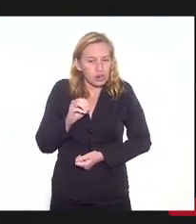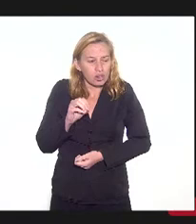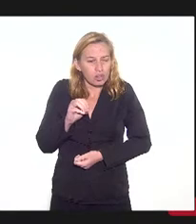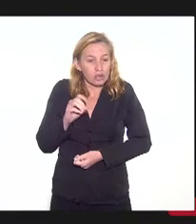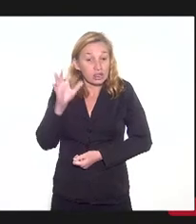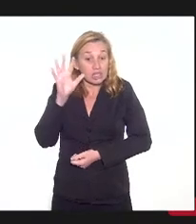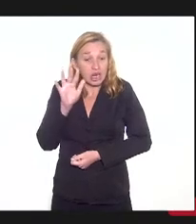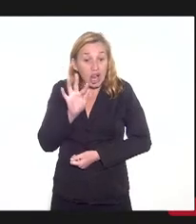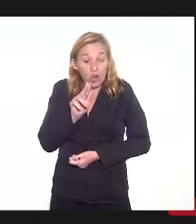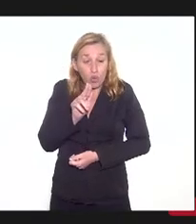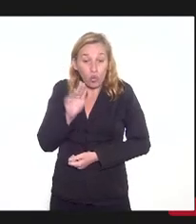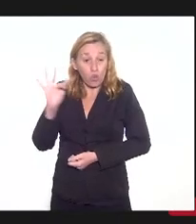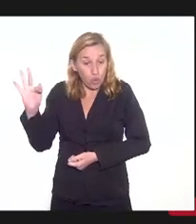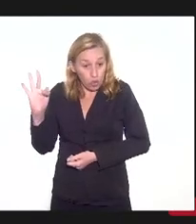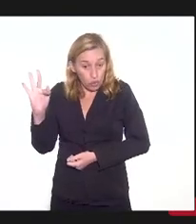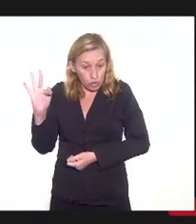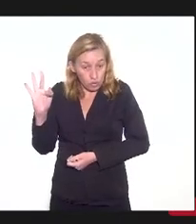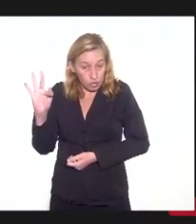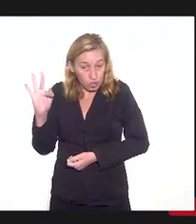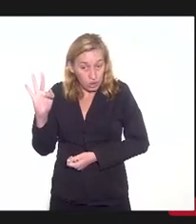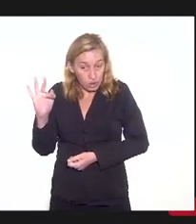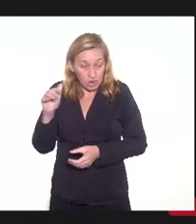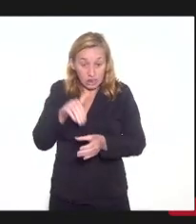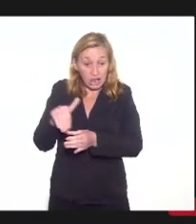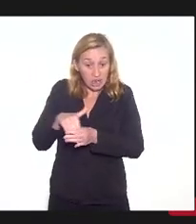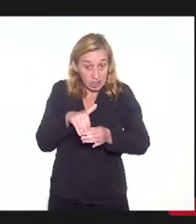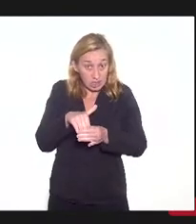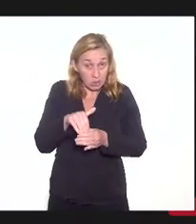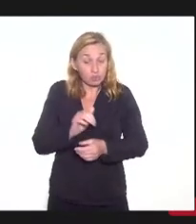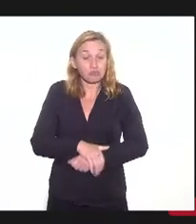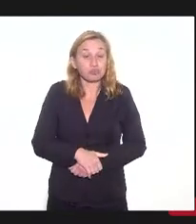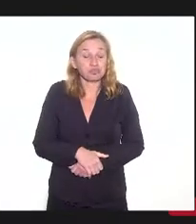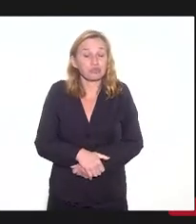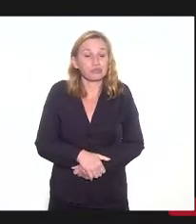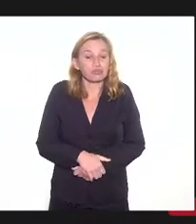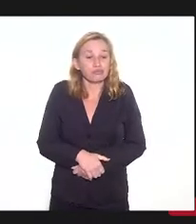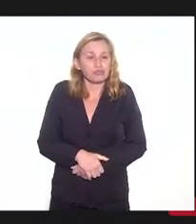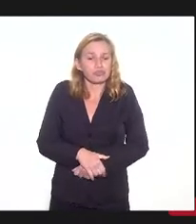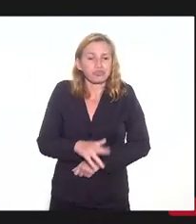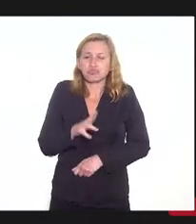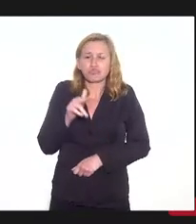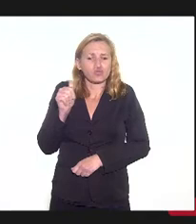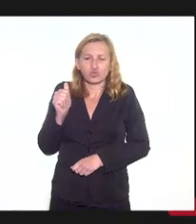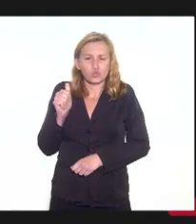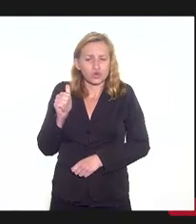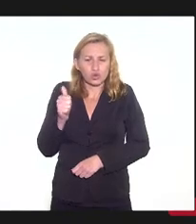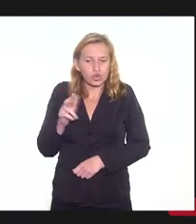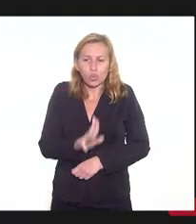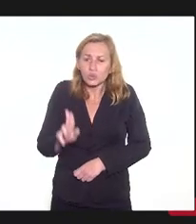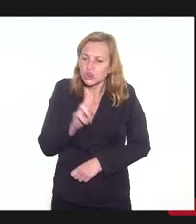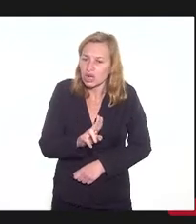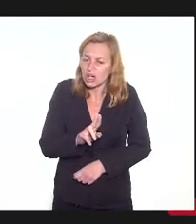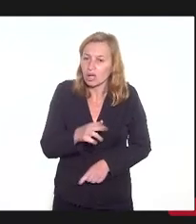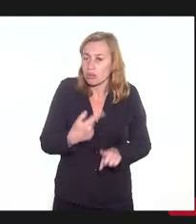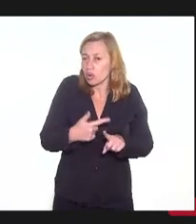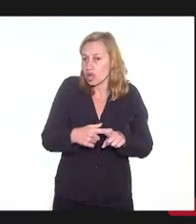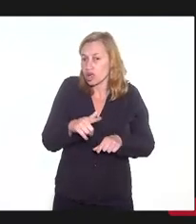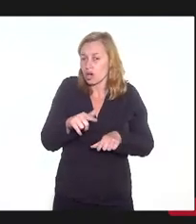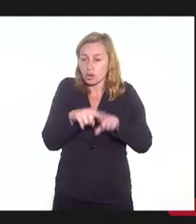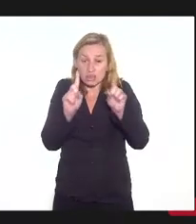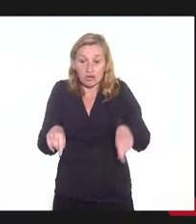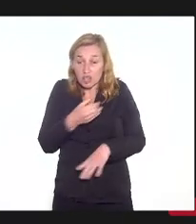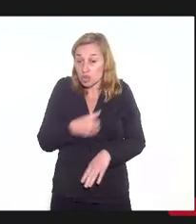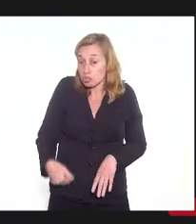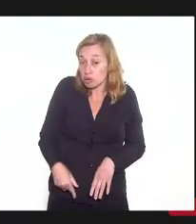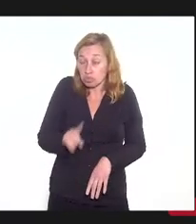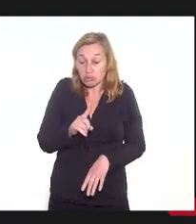decorrente de eleição, fui chefe de departamento, diretor da faculdade, enfim, e nunca incorporei, porque no Serviço Público Federal isso já